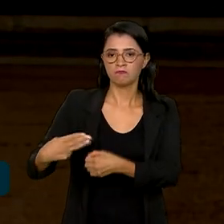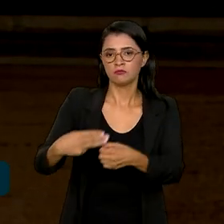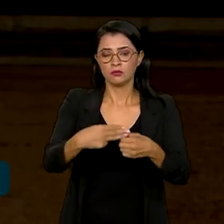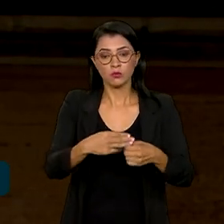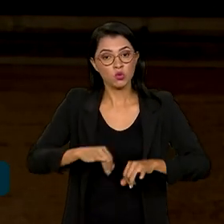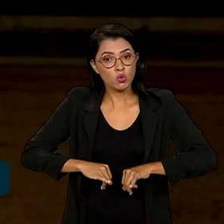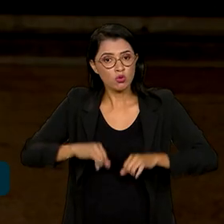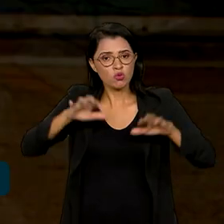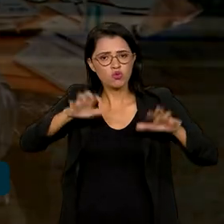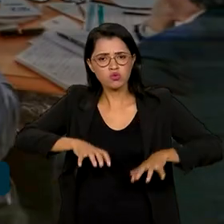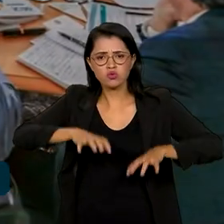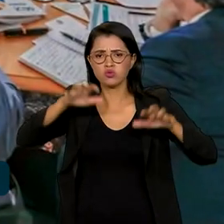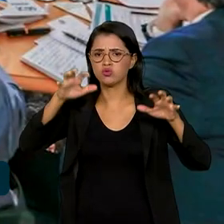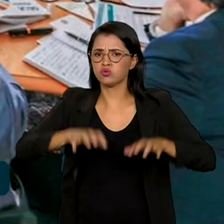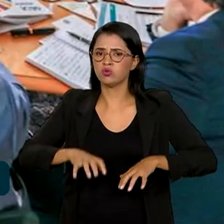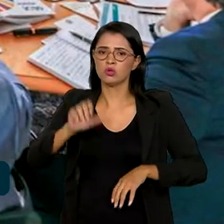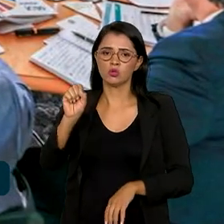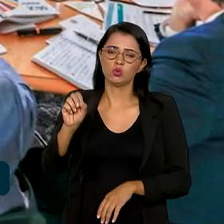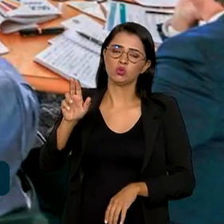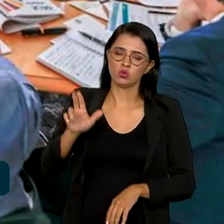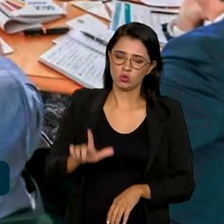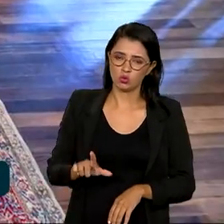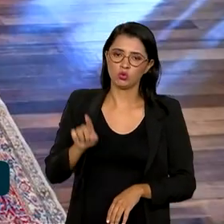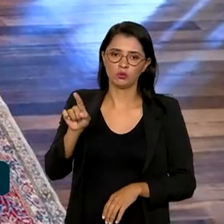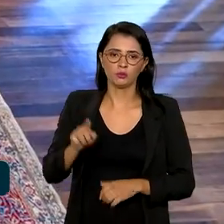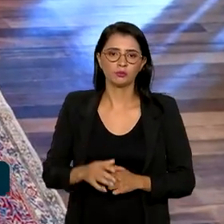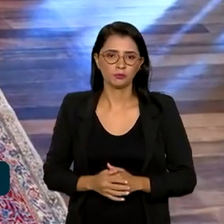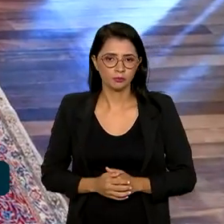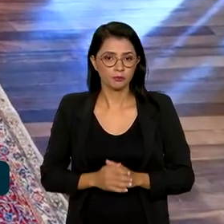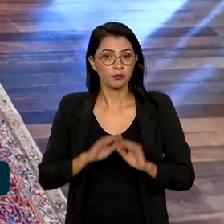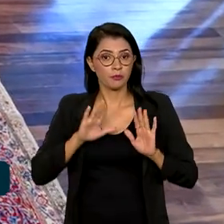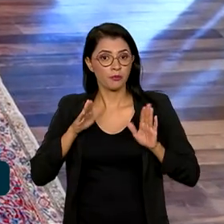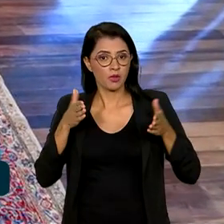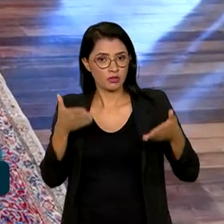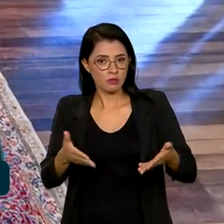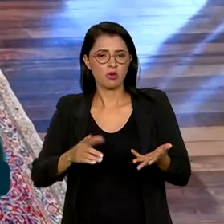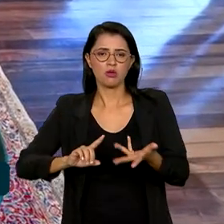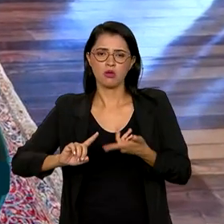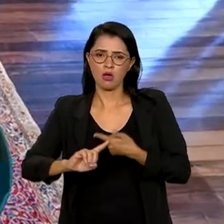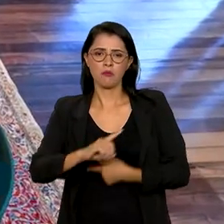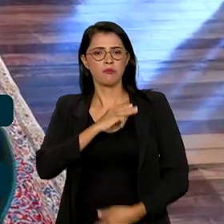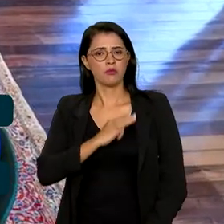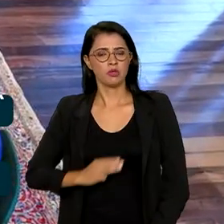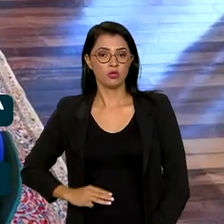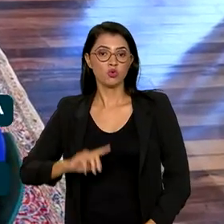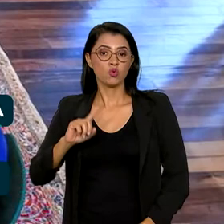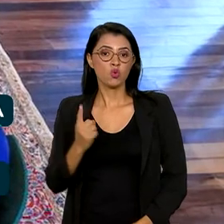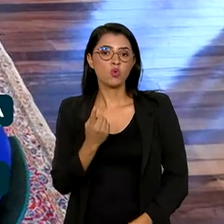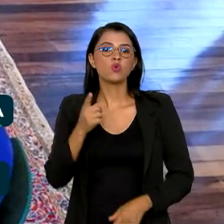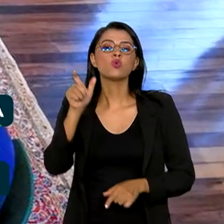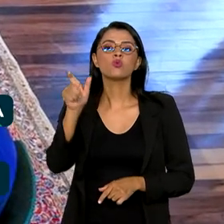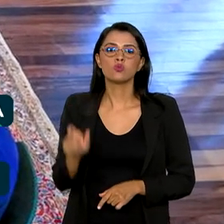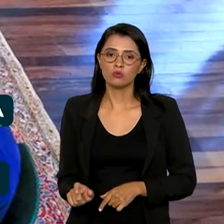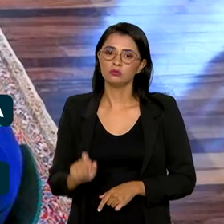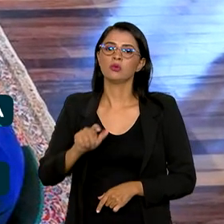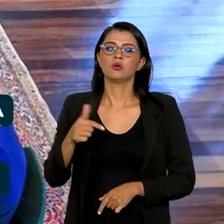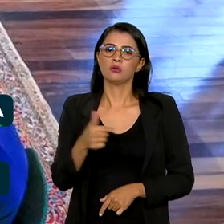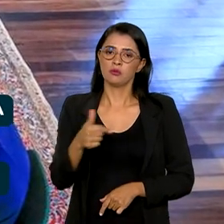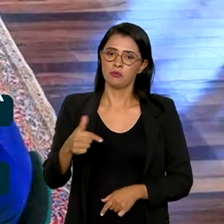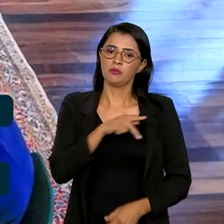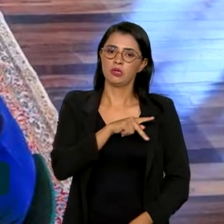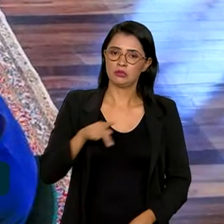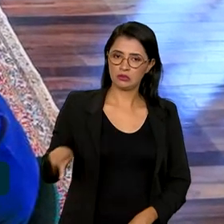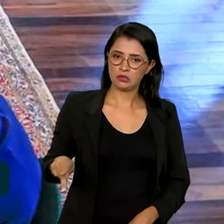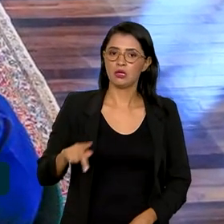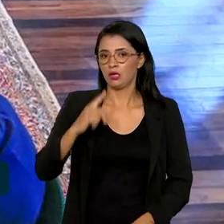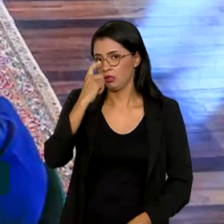atingidos por tempestades no sul do país. Participaram vários ministros e um deles foi o vice-presidente